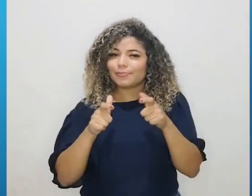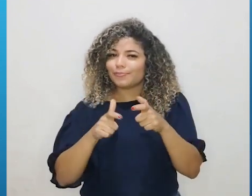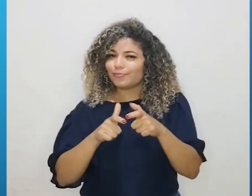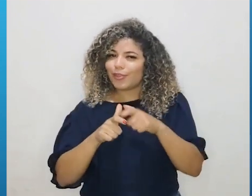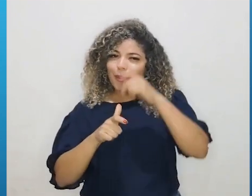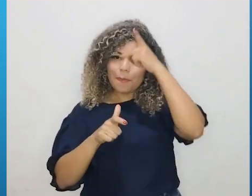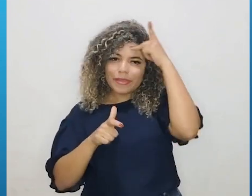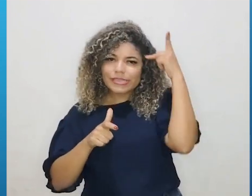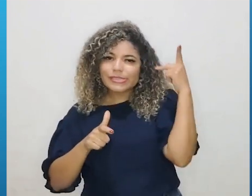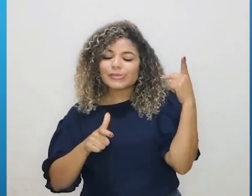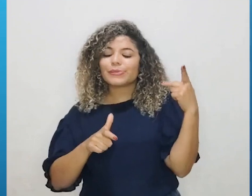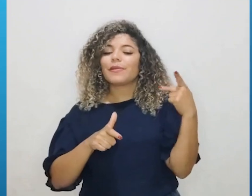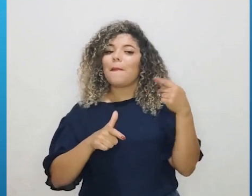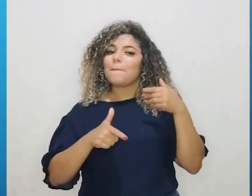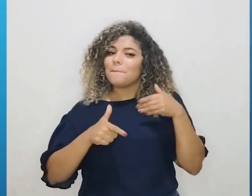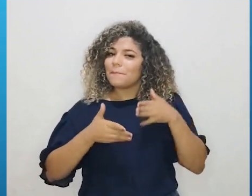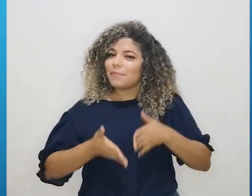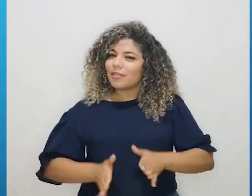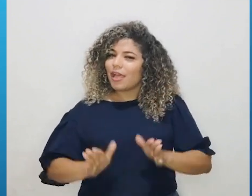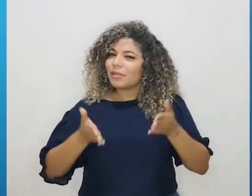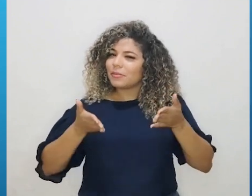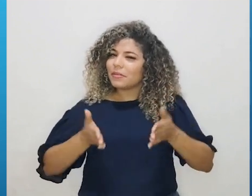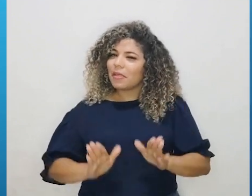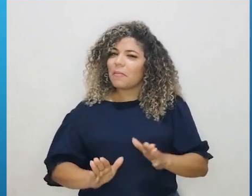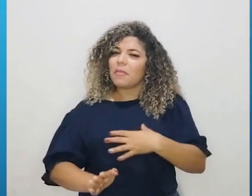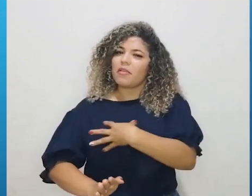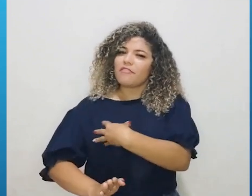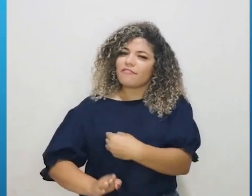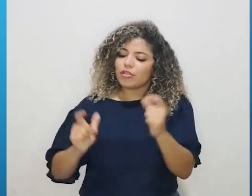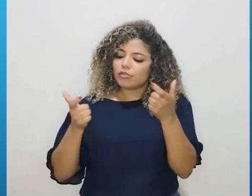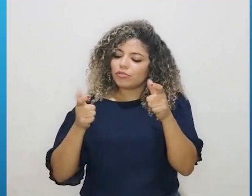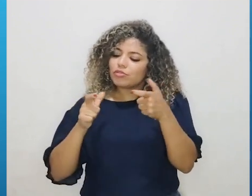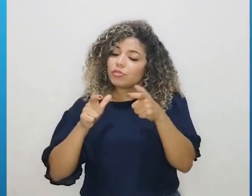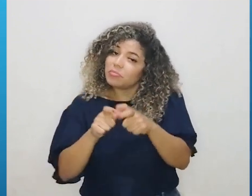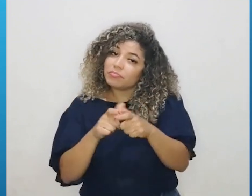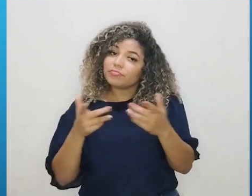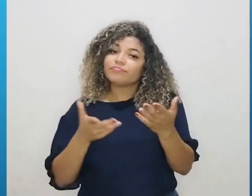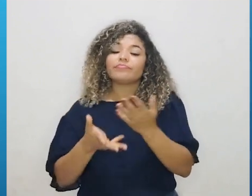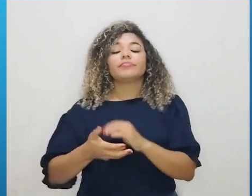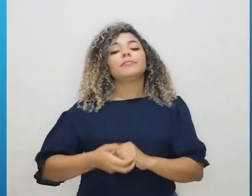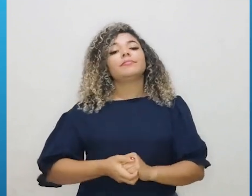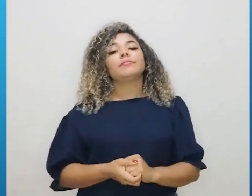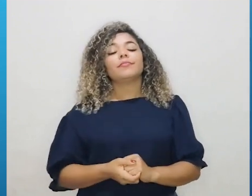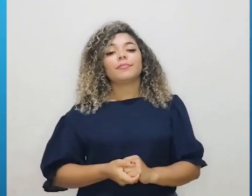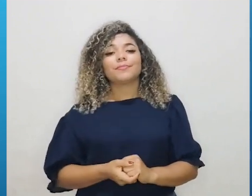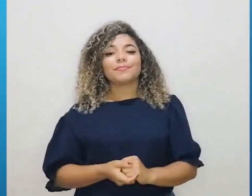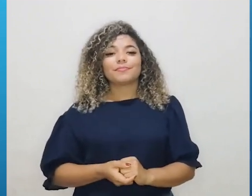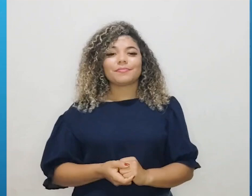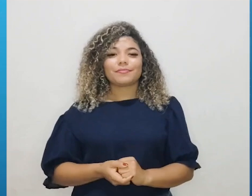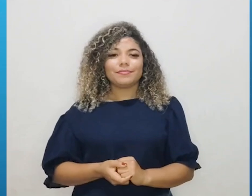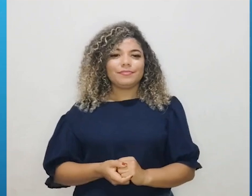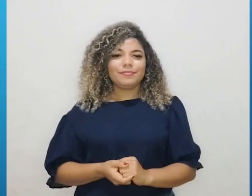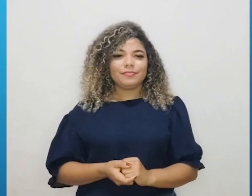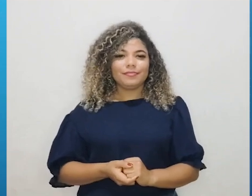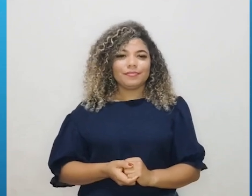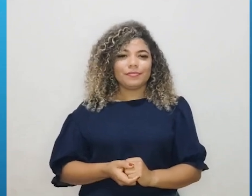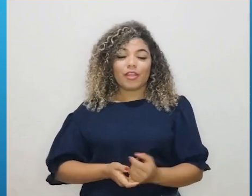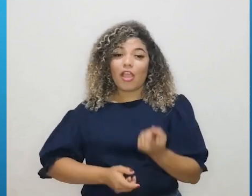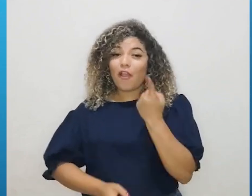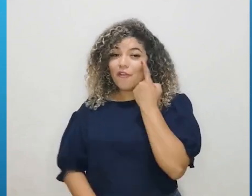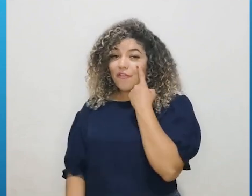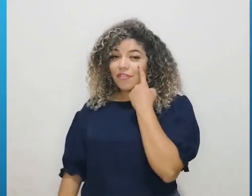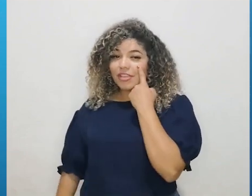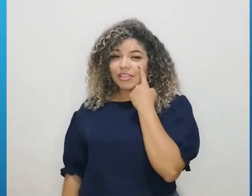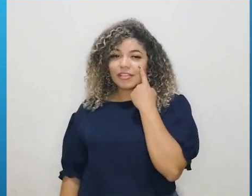número de pessoas. Talvez o número de filhos. Pode ser algo relacionado a isso. Olha